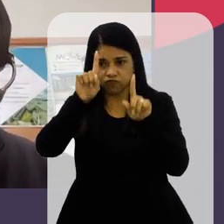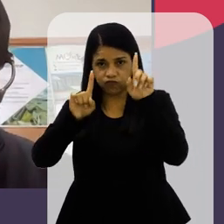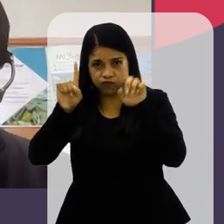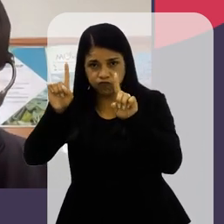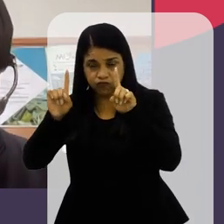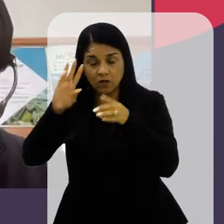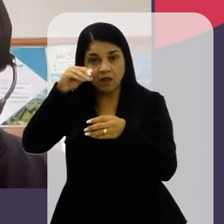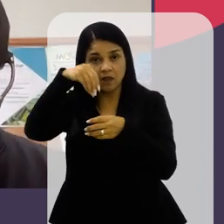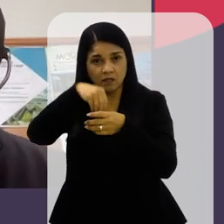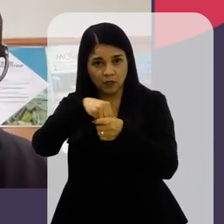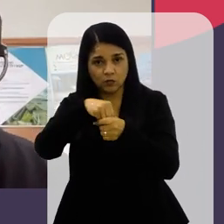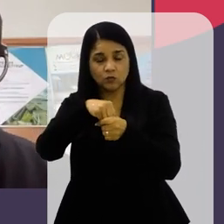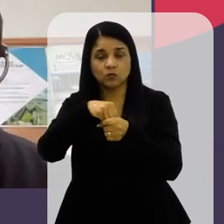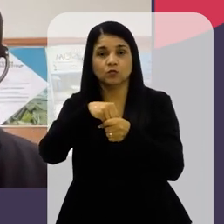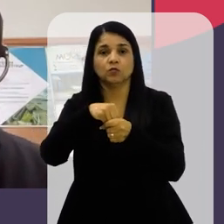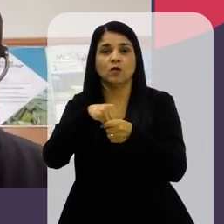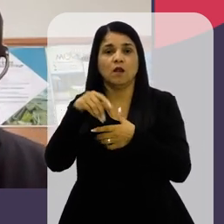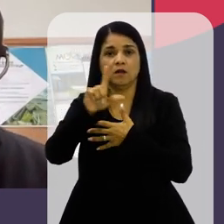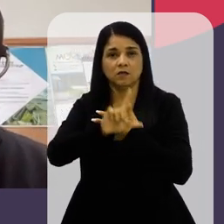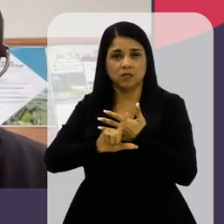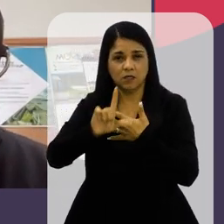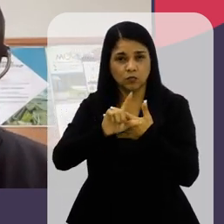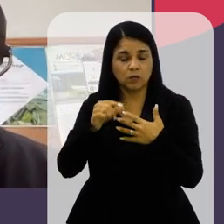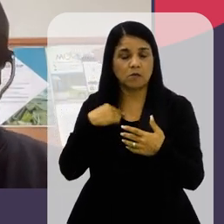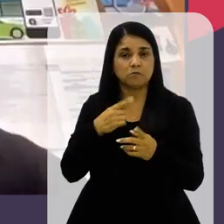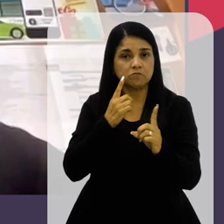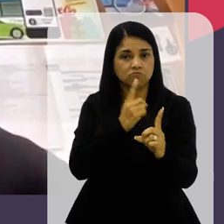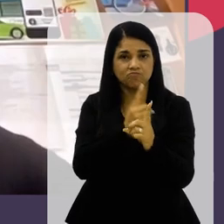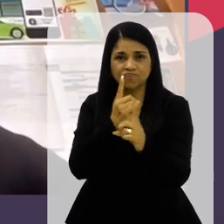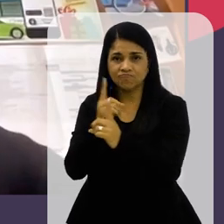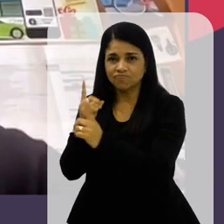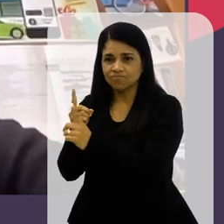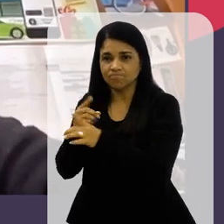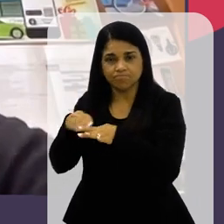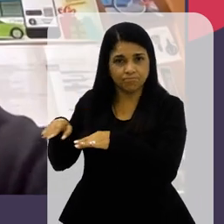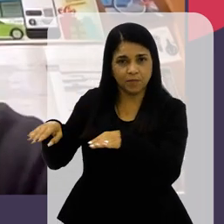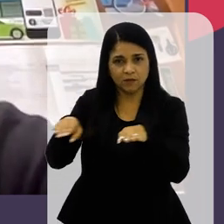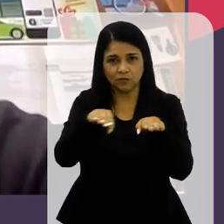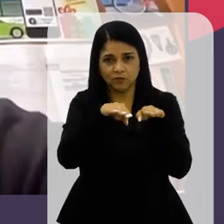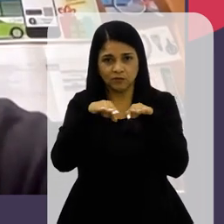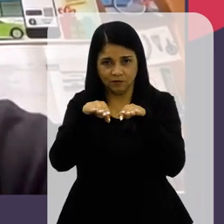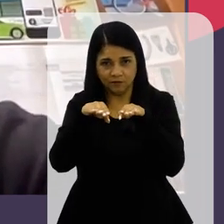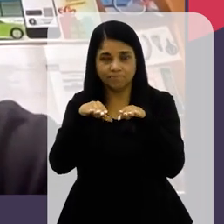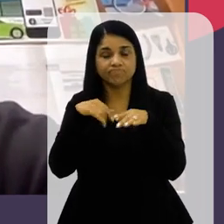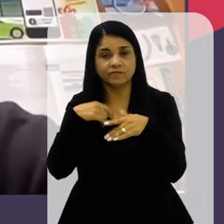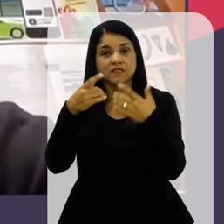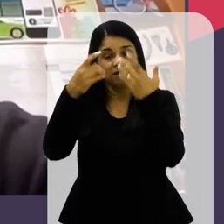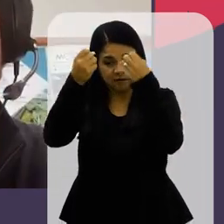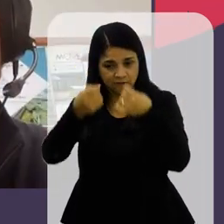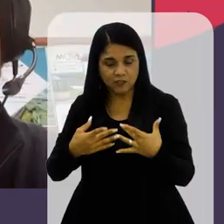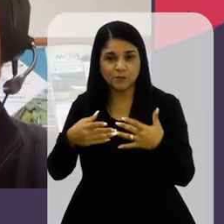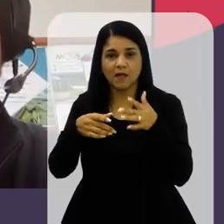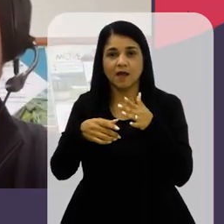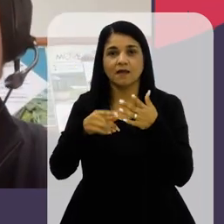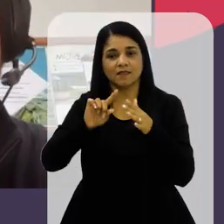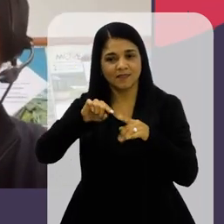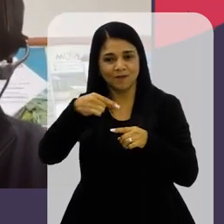Que ela desenvolveu Em relação A literatura E encontrar Padrões E Fernanda Vai poder Dar detalhes